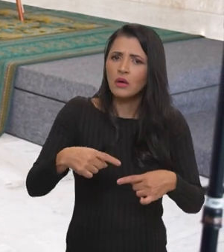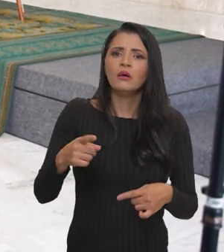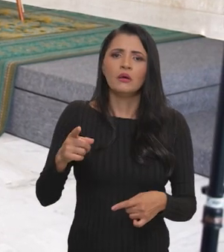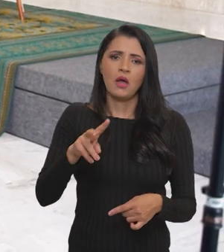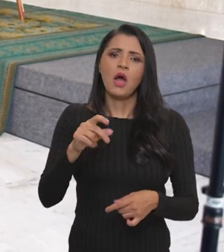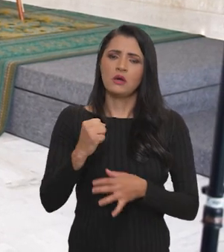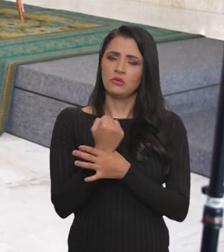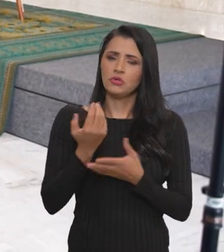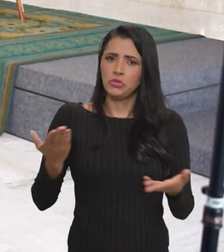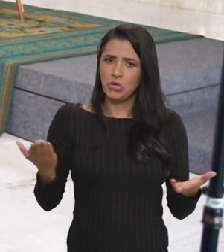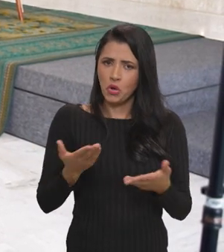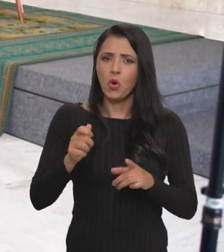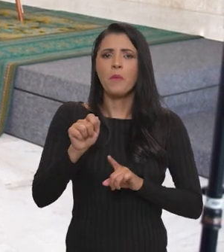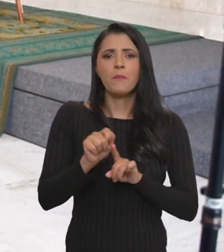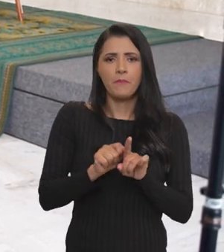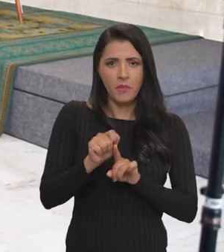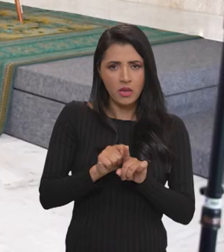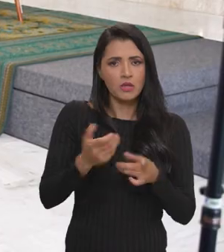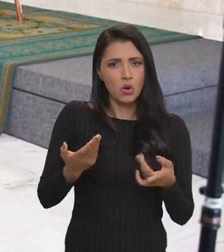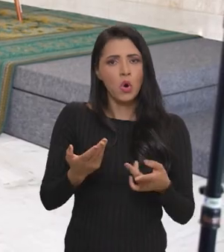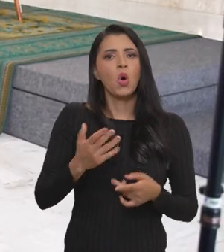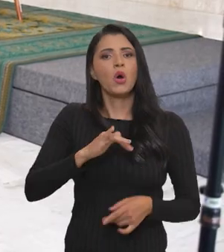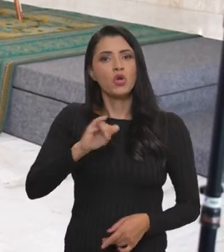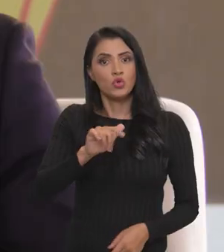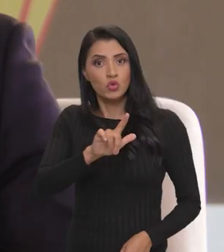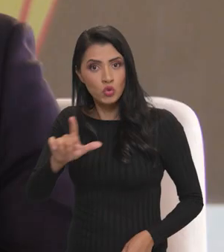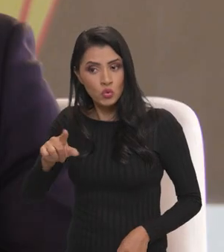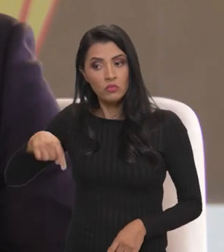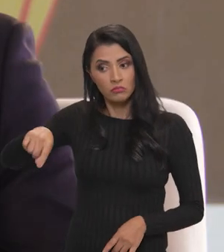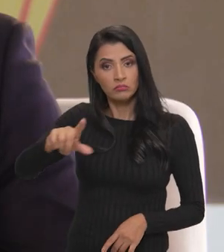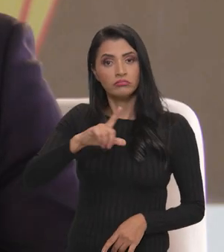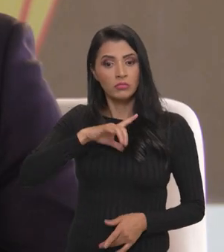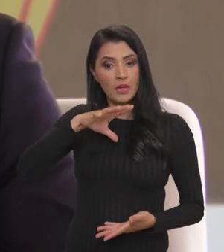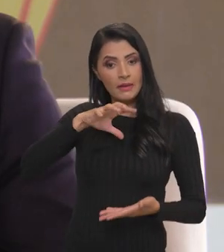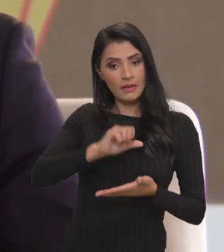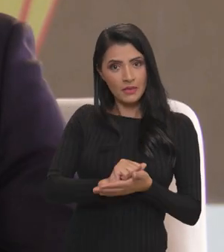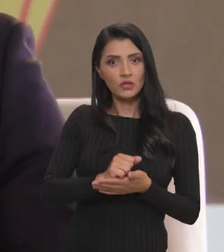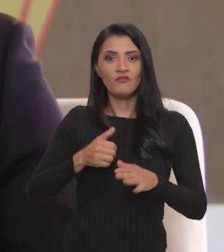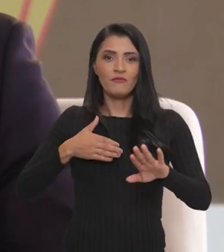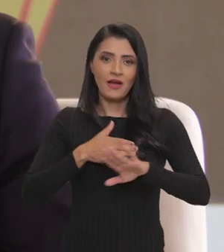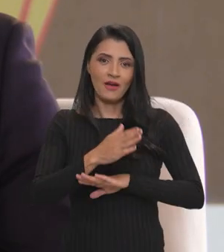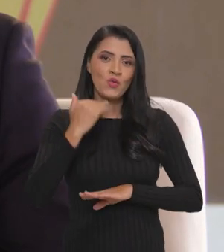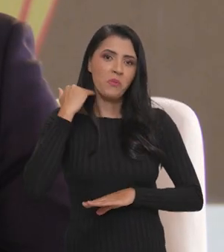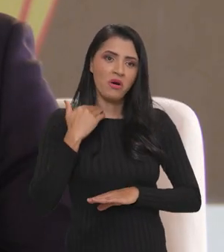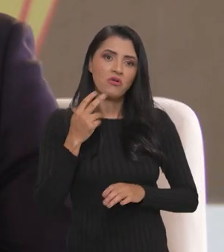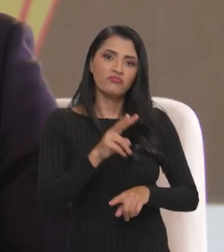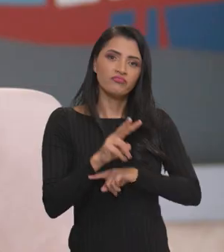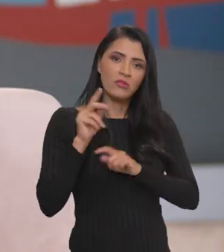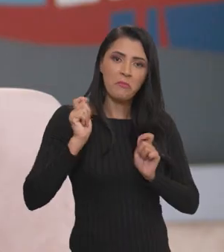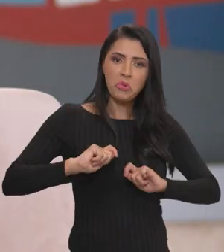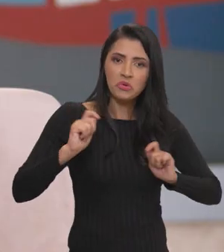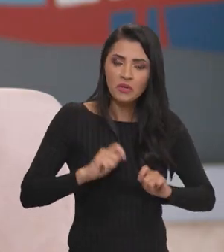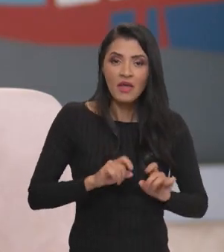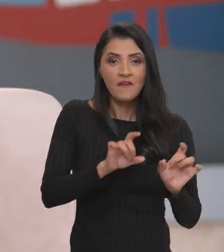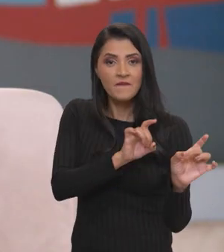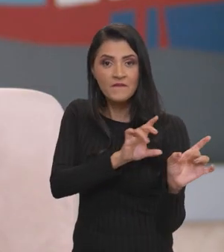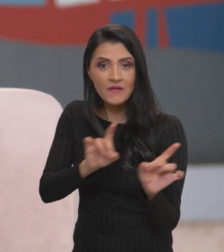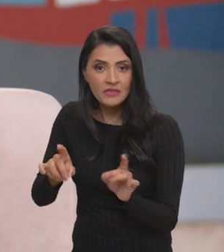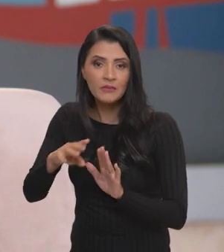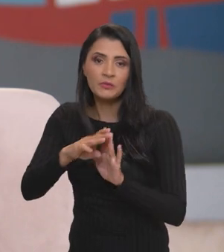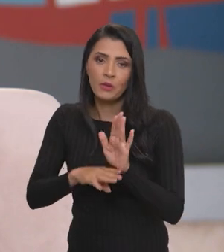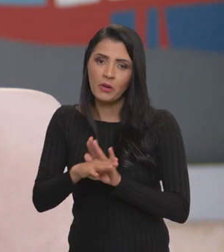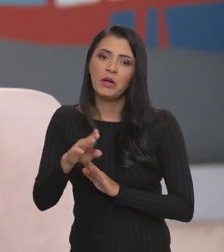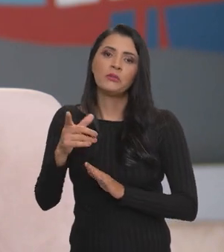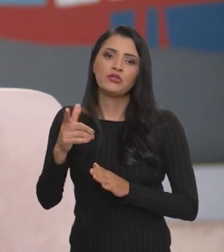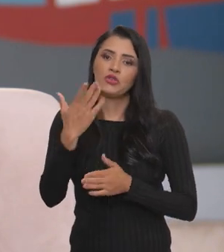vai garantir que agora na safra, nesse mês de julho, que os agricultores tenham o seu cadastro para ir lá no banco, acessar o crédito, vender